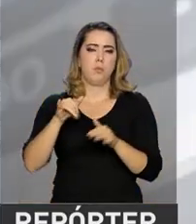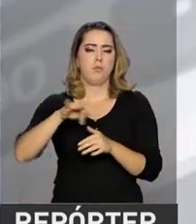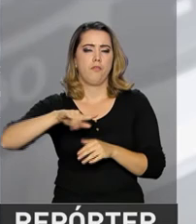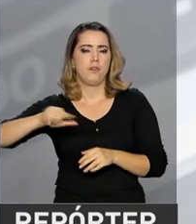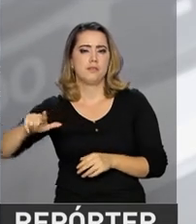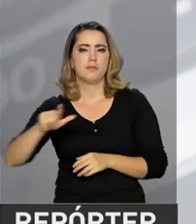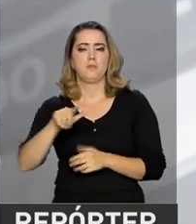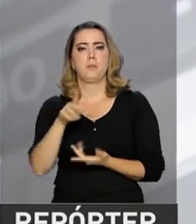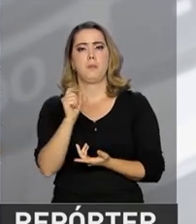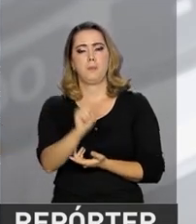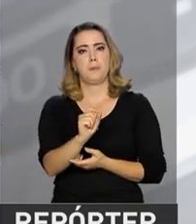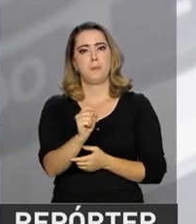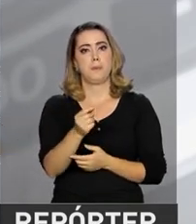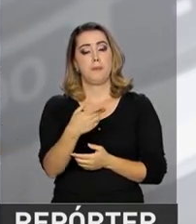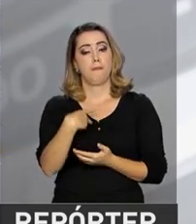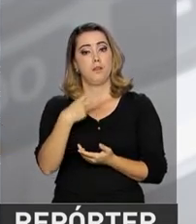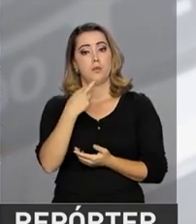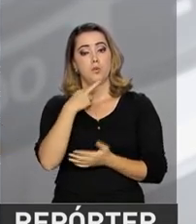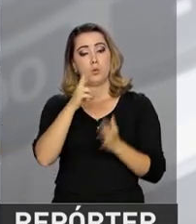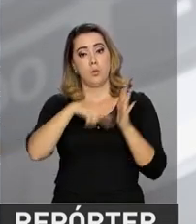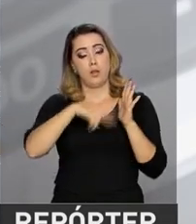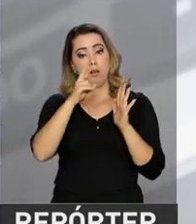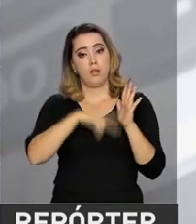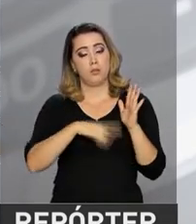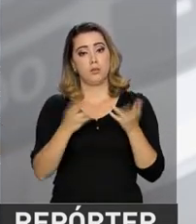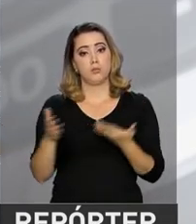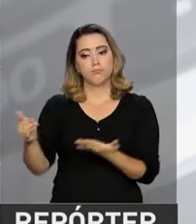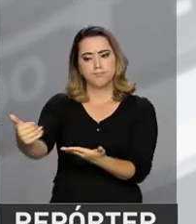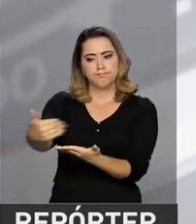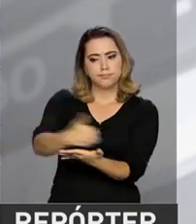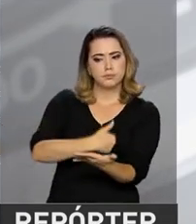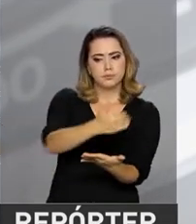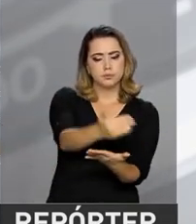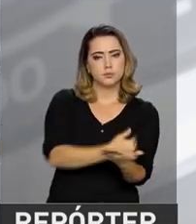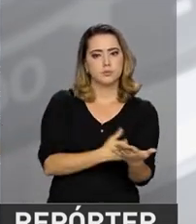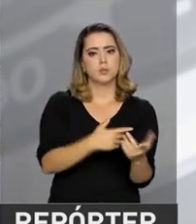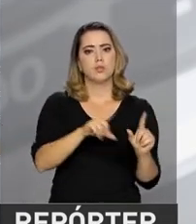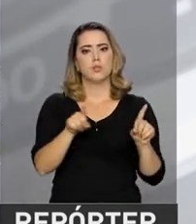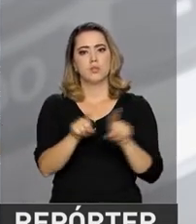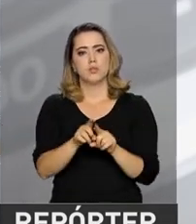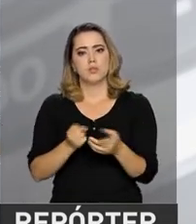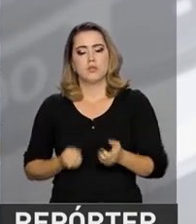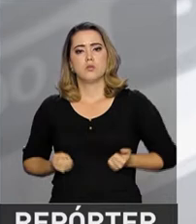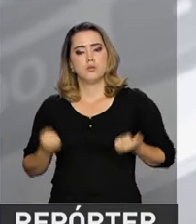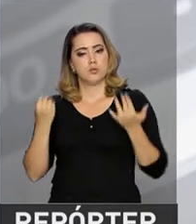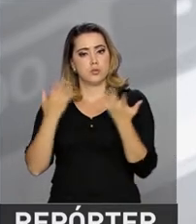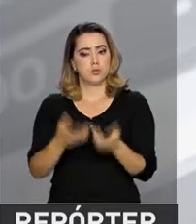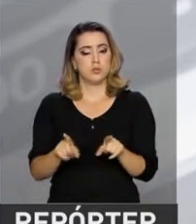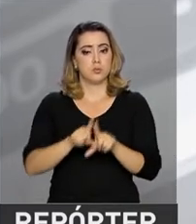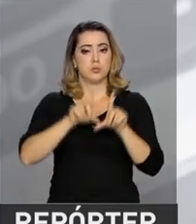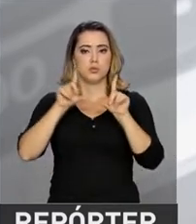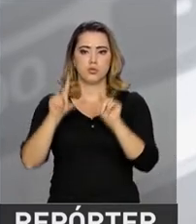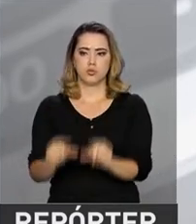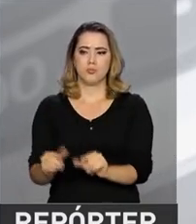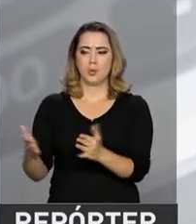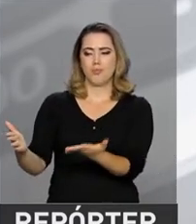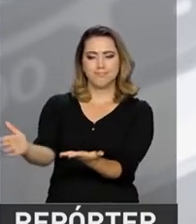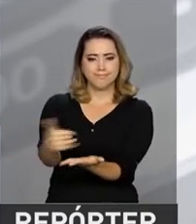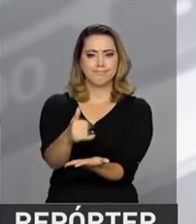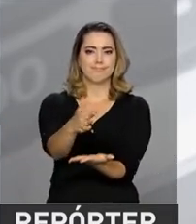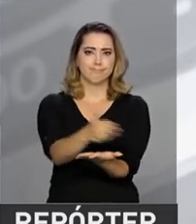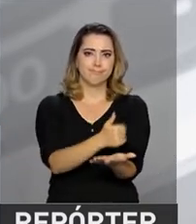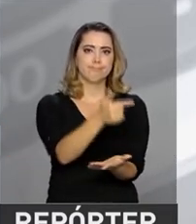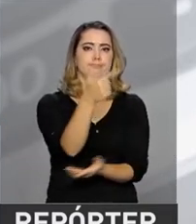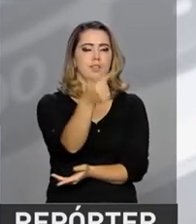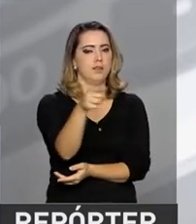relatório bimestral de receitas e despesas, o governo prevê uma redução nas receitas para este ano de 7 bilhões e